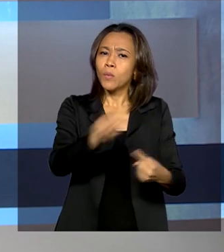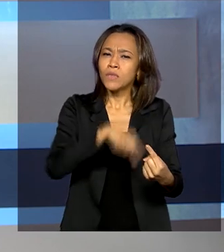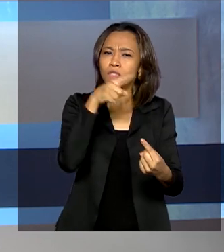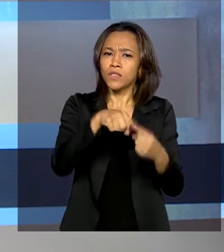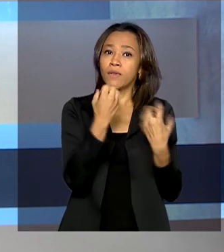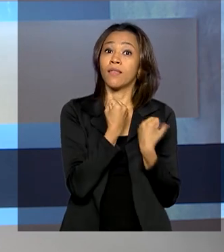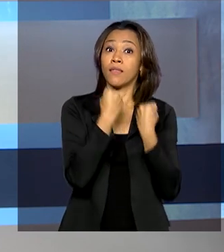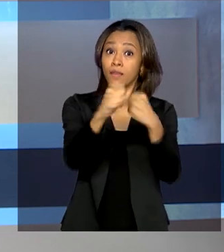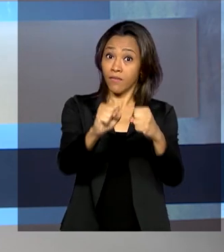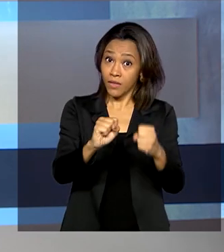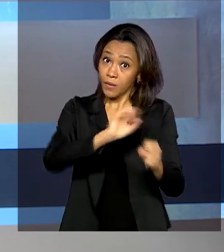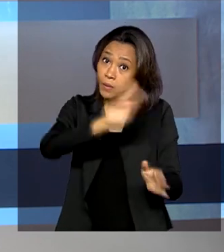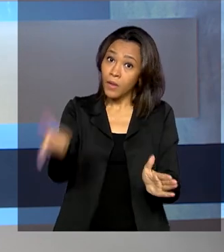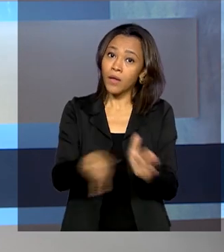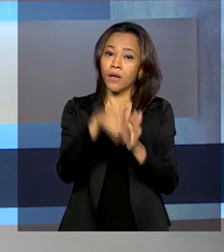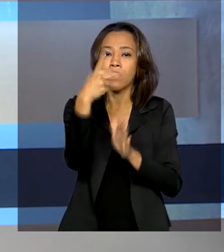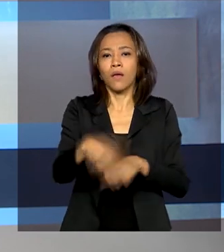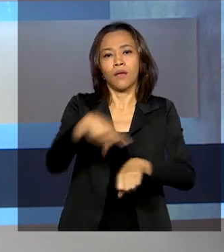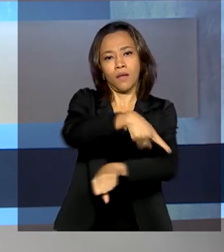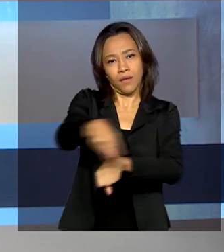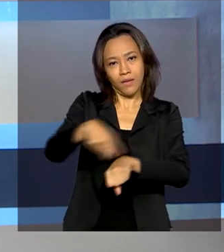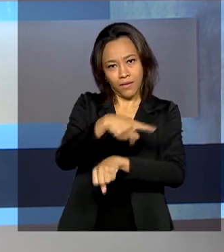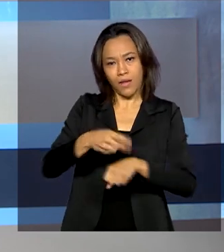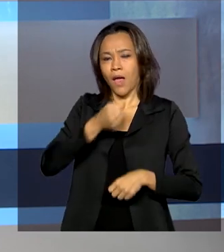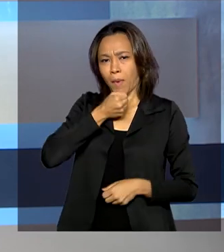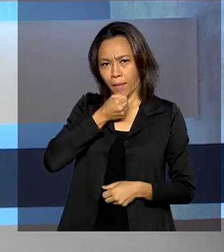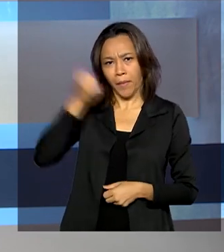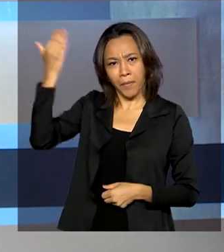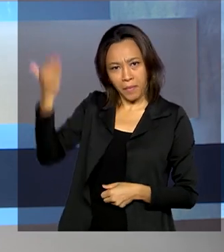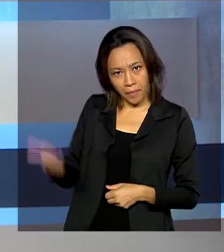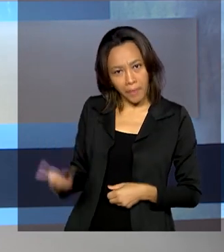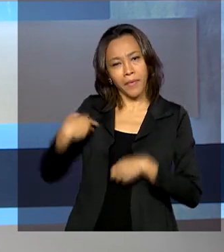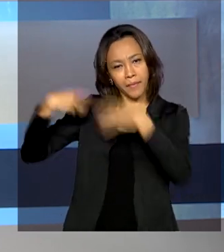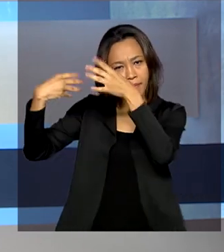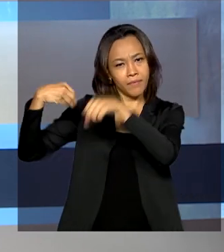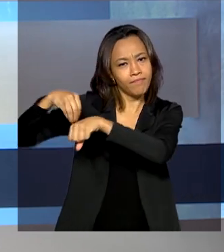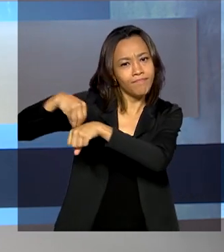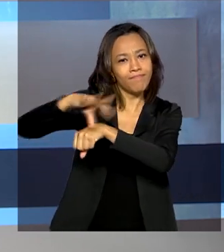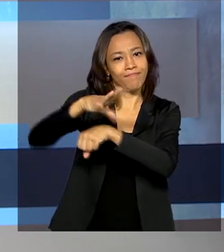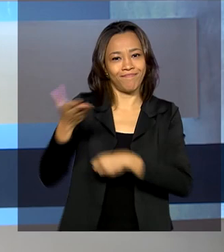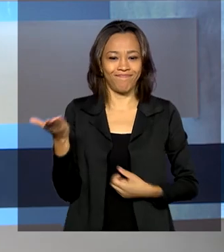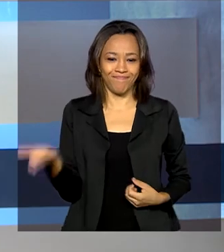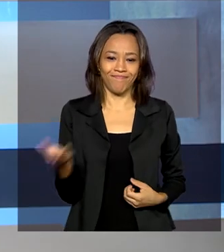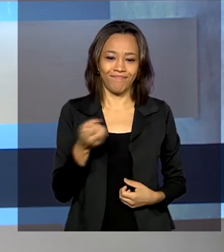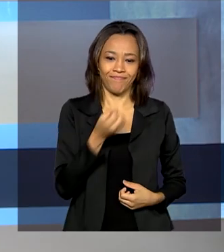Riquezas Naturais do País. A repórter Sara Kines tem as informações para a gente. Bom dia, Sara.